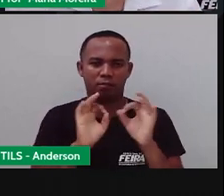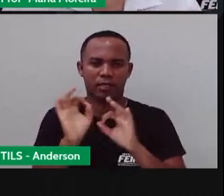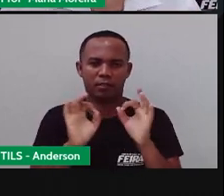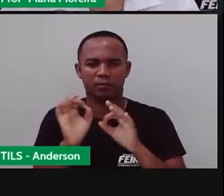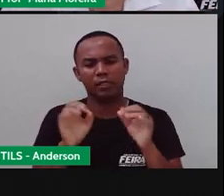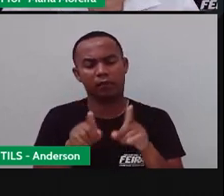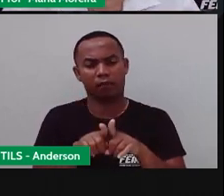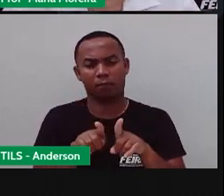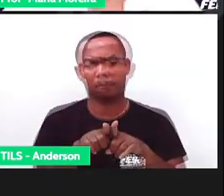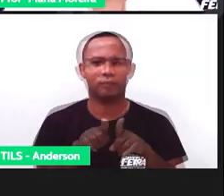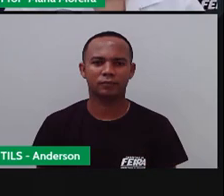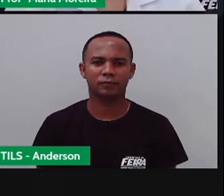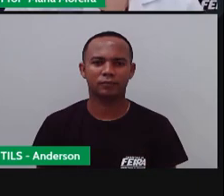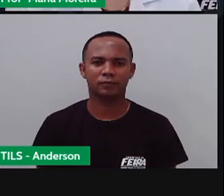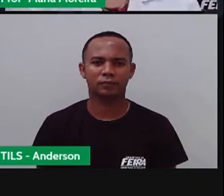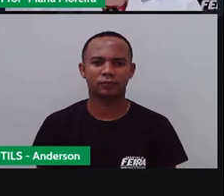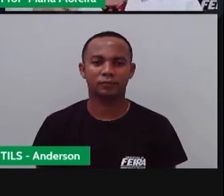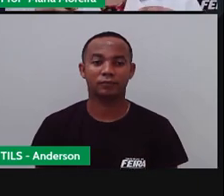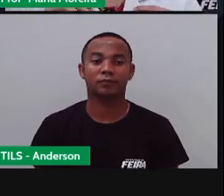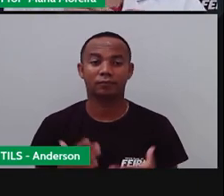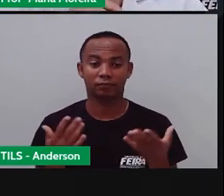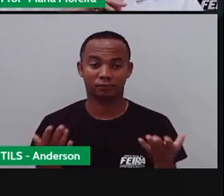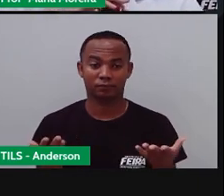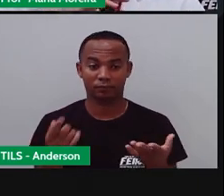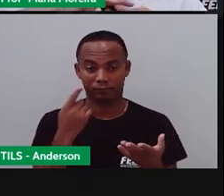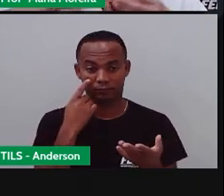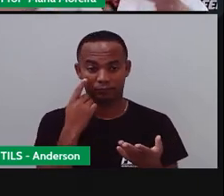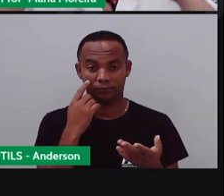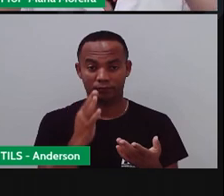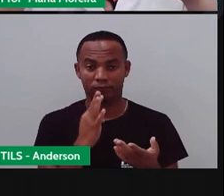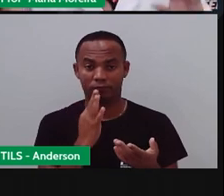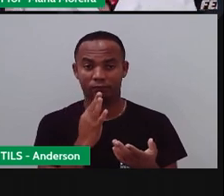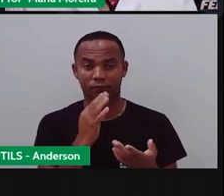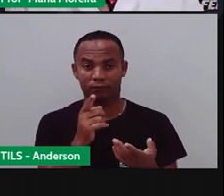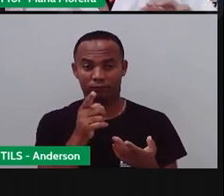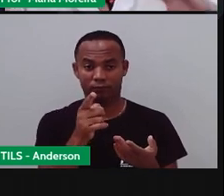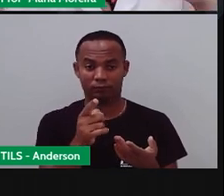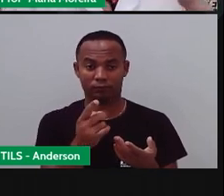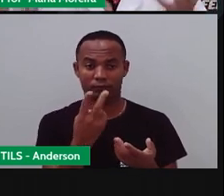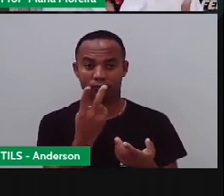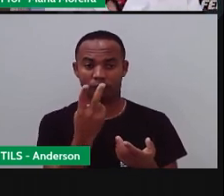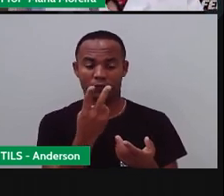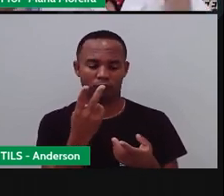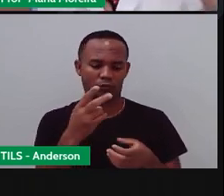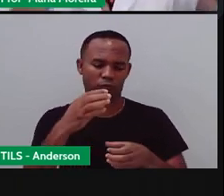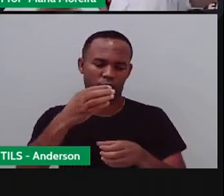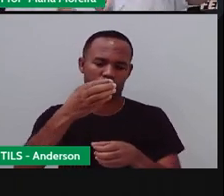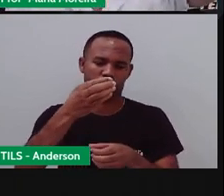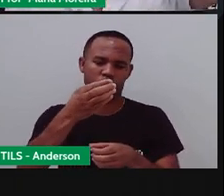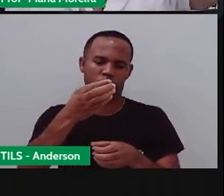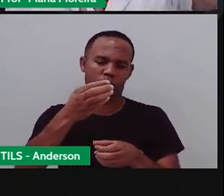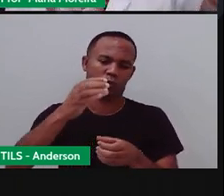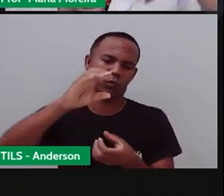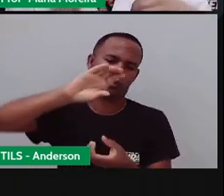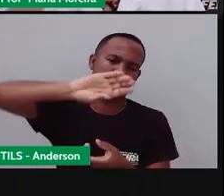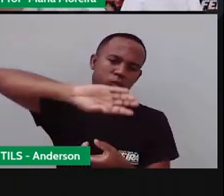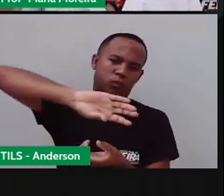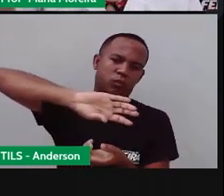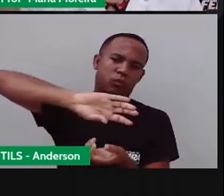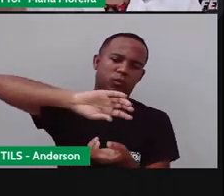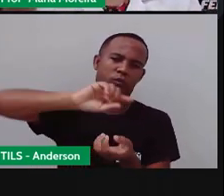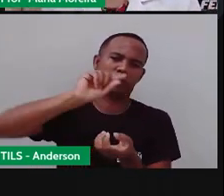Como vocês imaginarem. Bom, a ampulheta, na verdade, são dois recipientes. Que à medida que você vai virando, né?